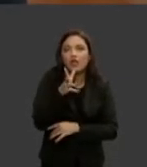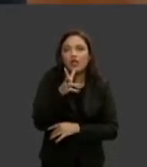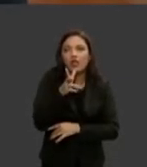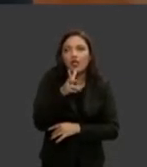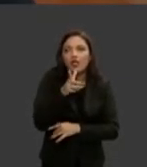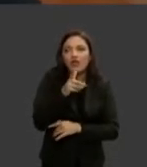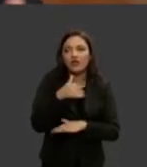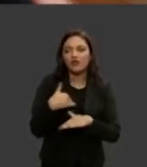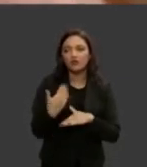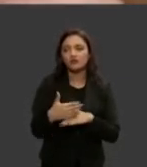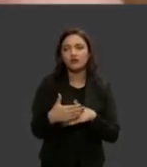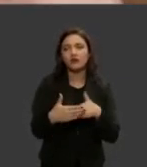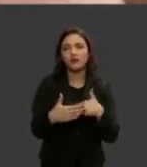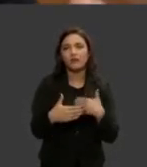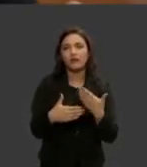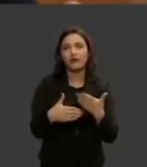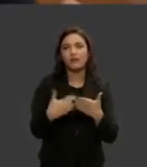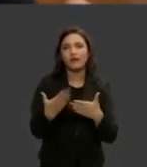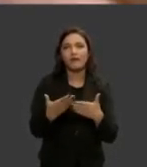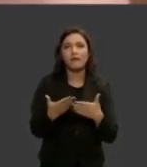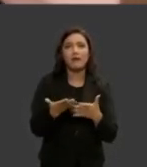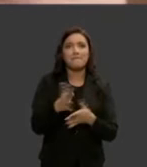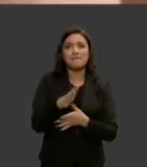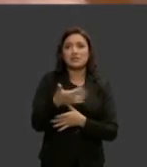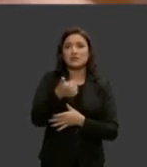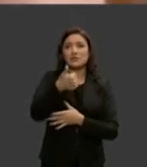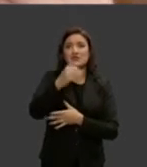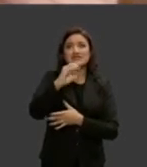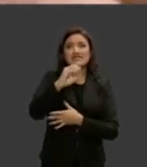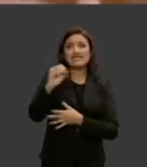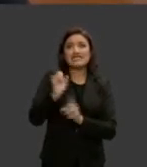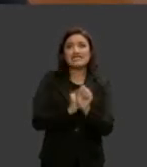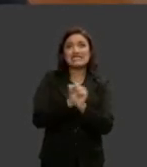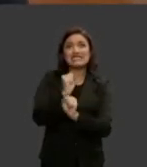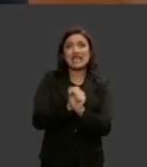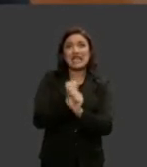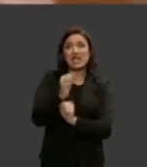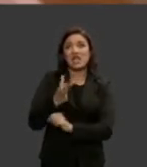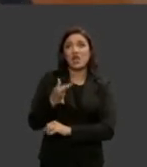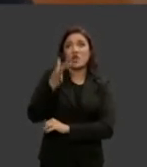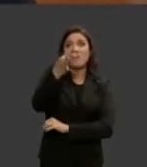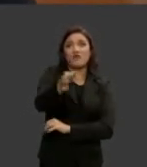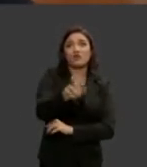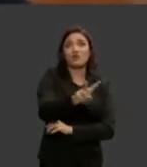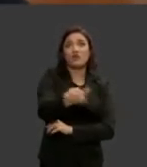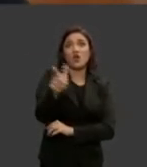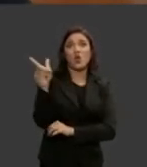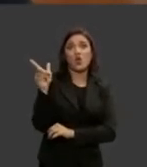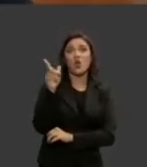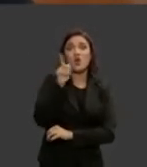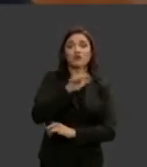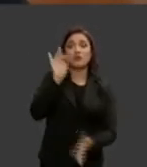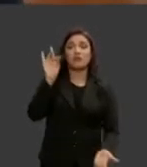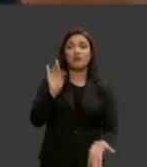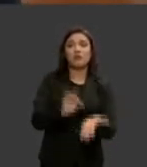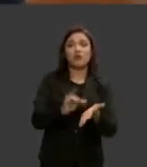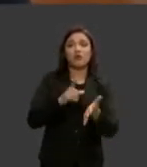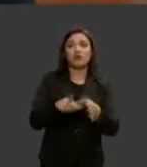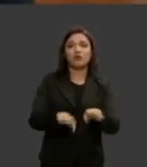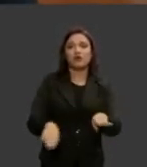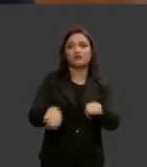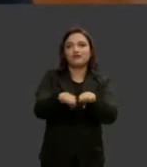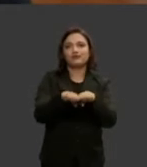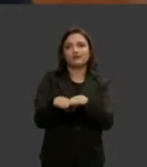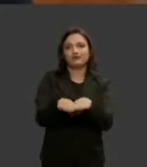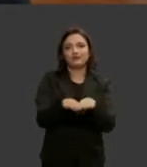nós levaríamos cerca de 100 anos nas previsões mais otimistas para efetivamente termos a igualdade